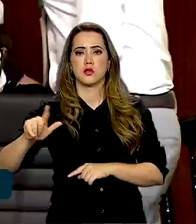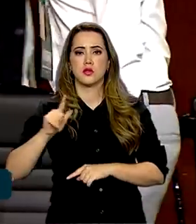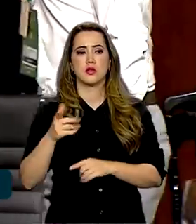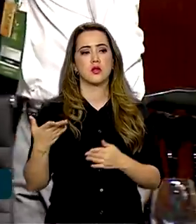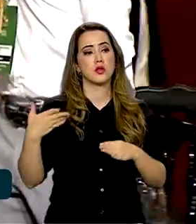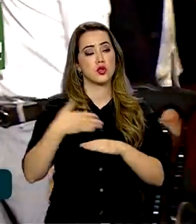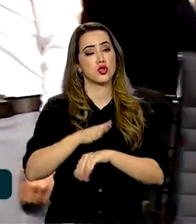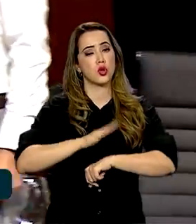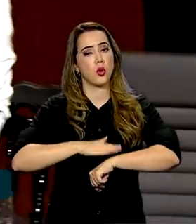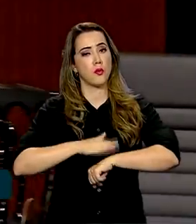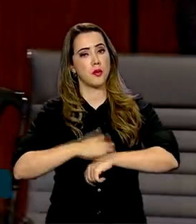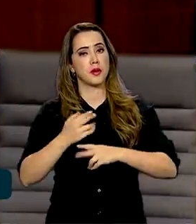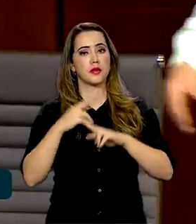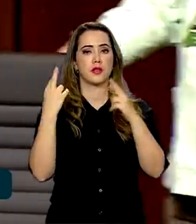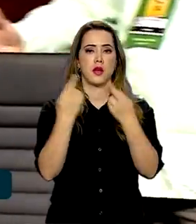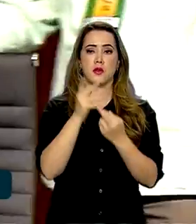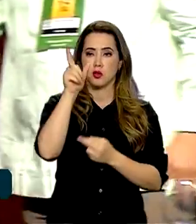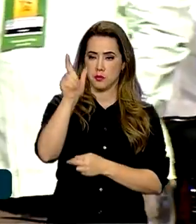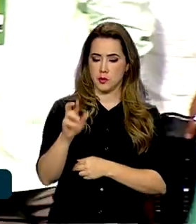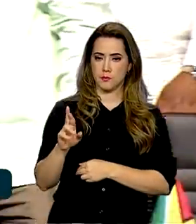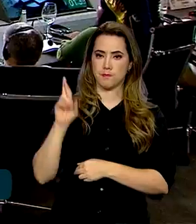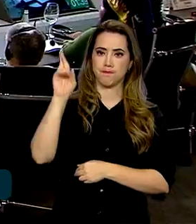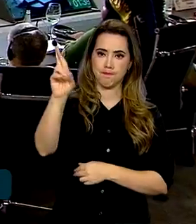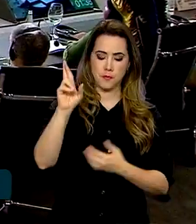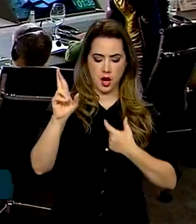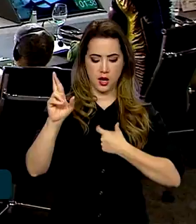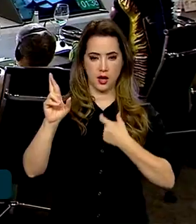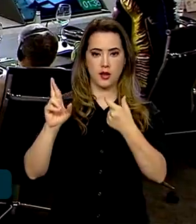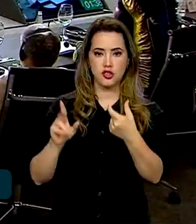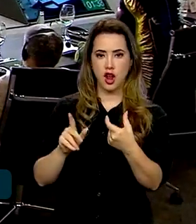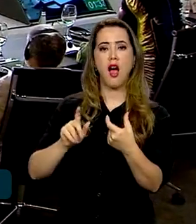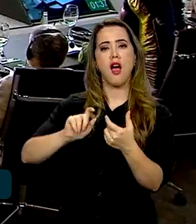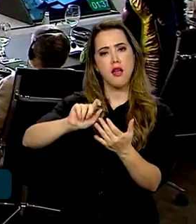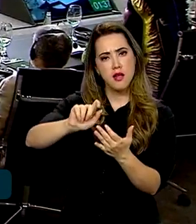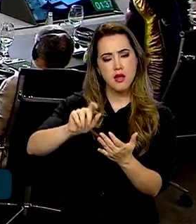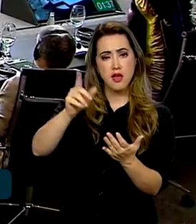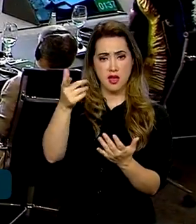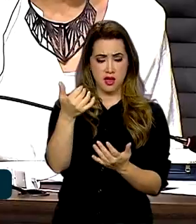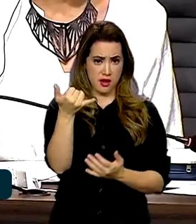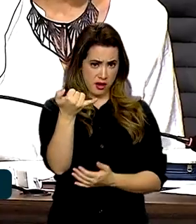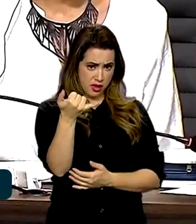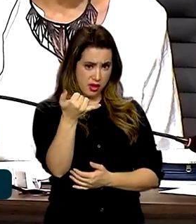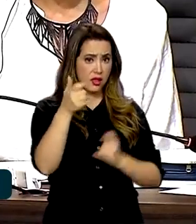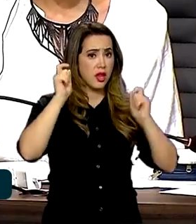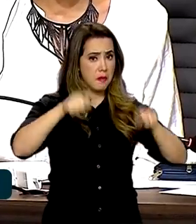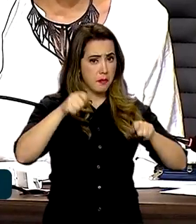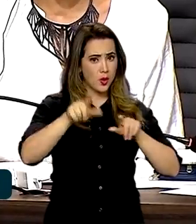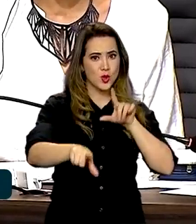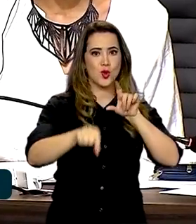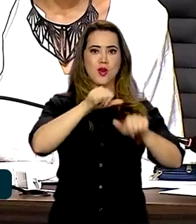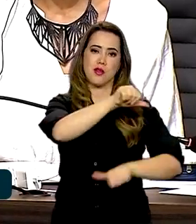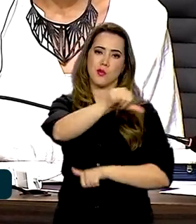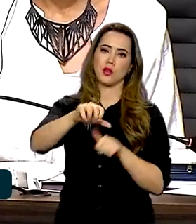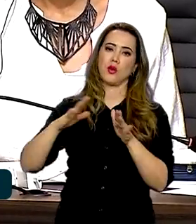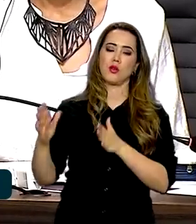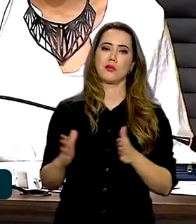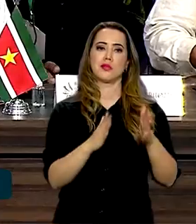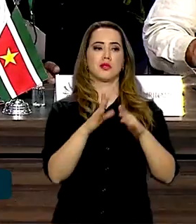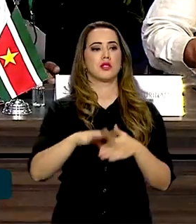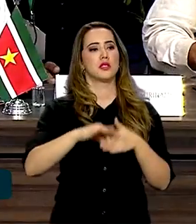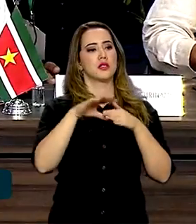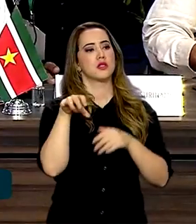era chegada a hora da reunião dos que têm cargo, crachá e caneta capazes de grandes decisões. Líderes de oito países